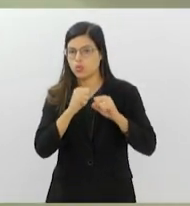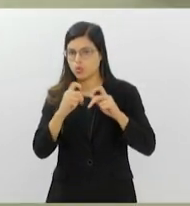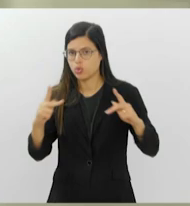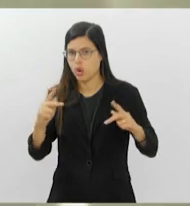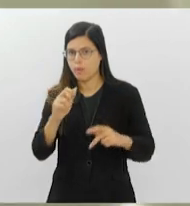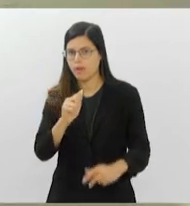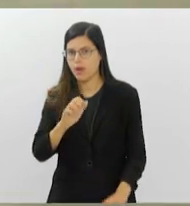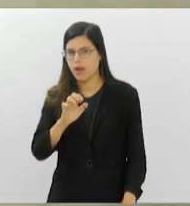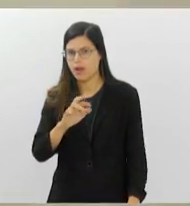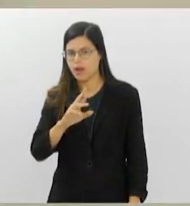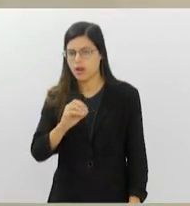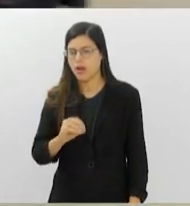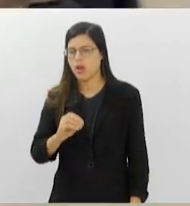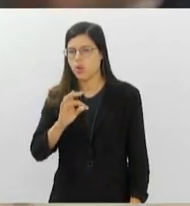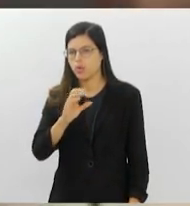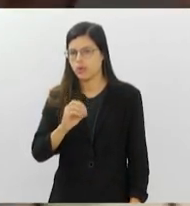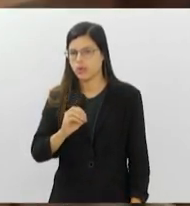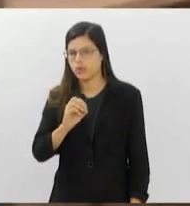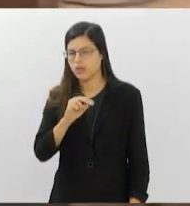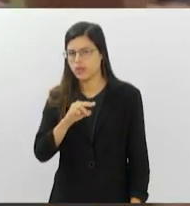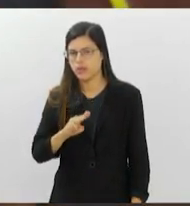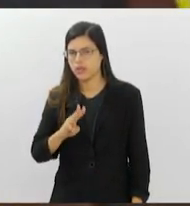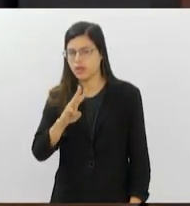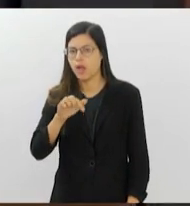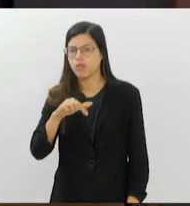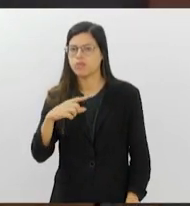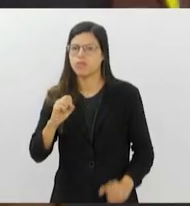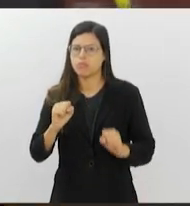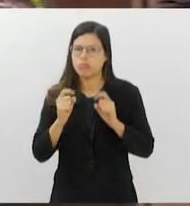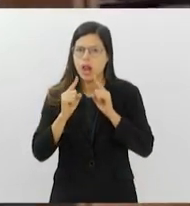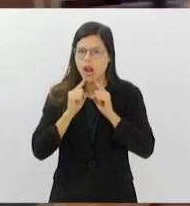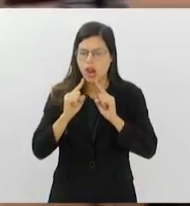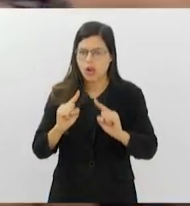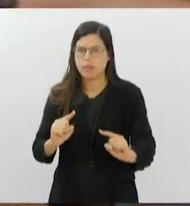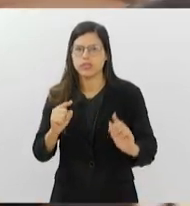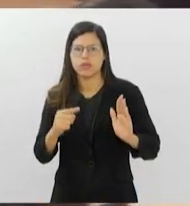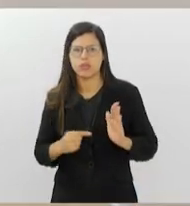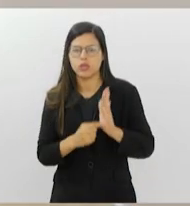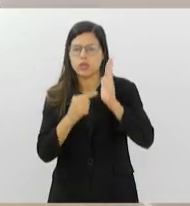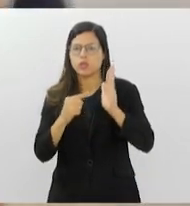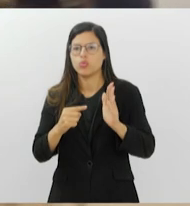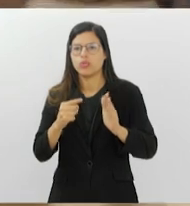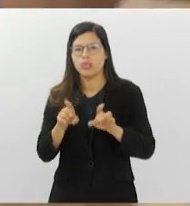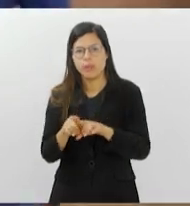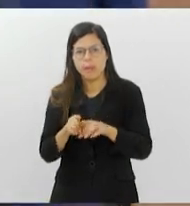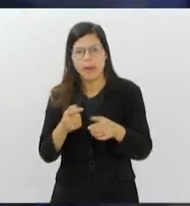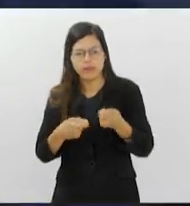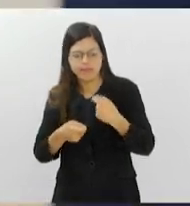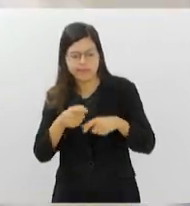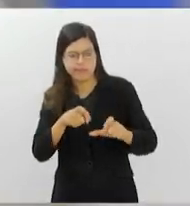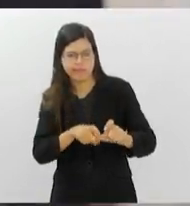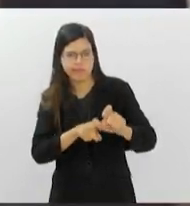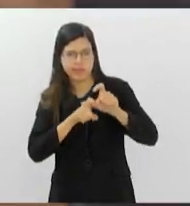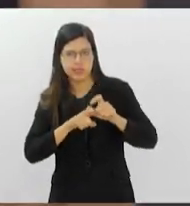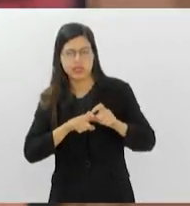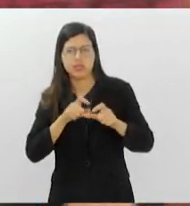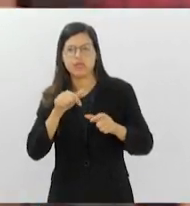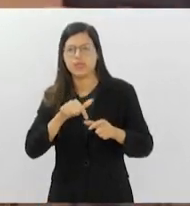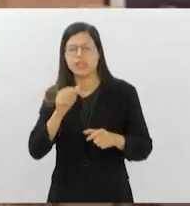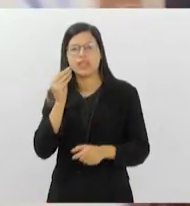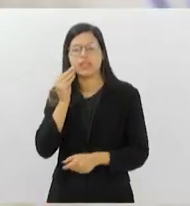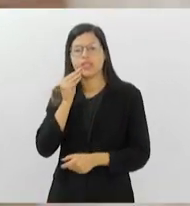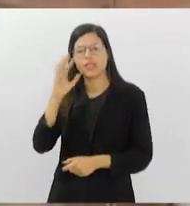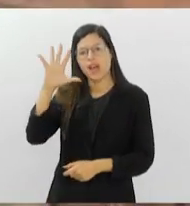o posto conta com uma equipe para registrar reclamações e denúncias, tirar dúvidas, negociar dívidas, resolver problemas com instituições financeiras,